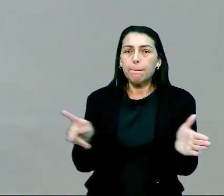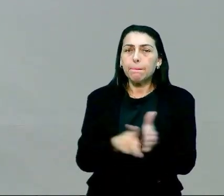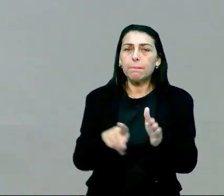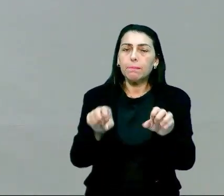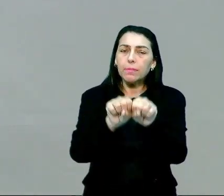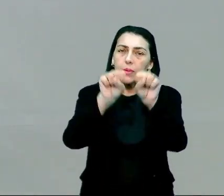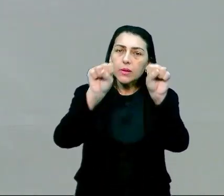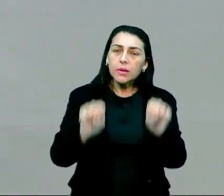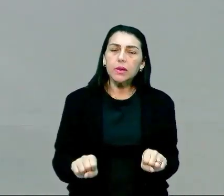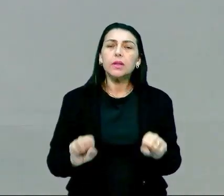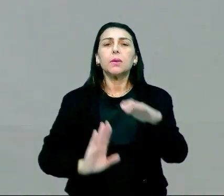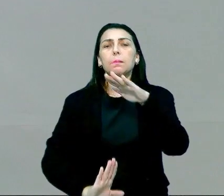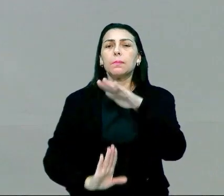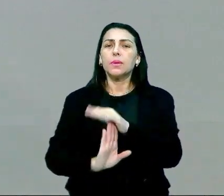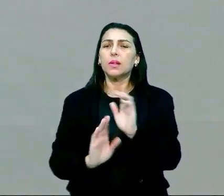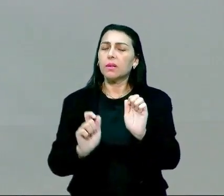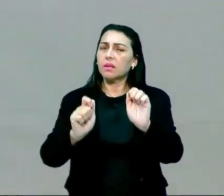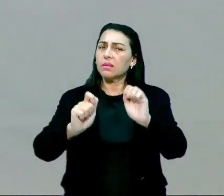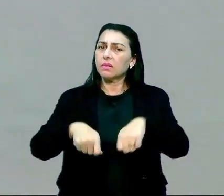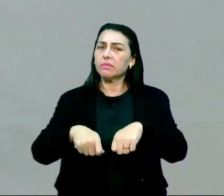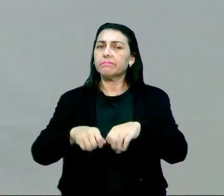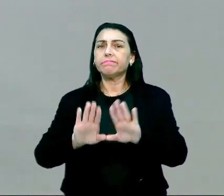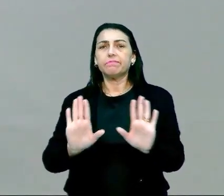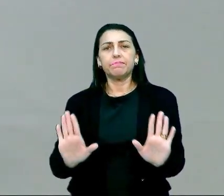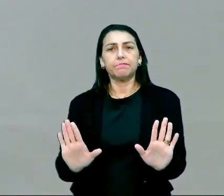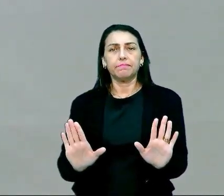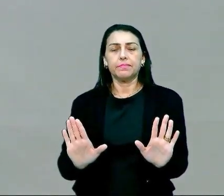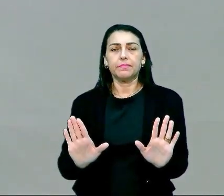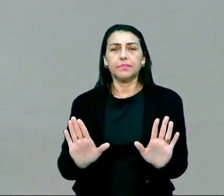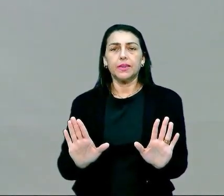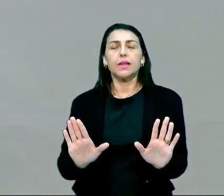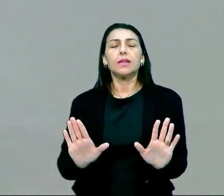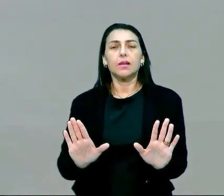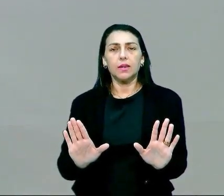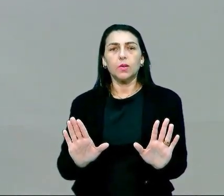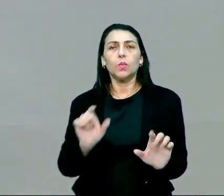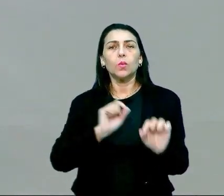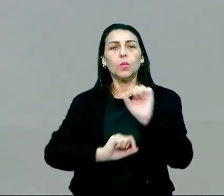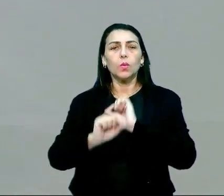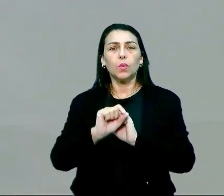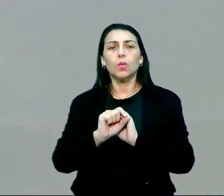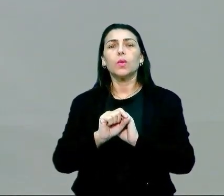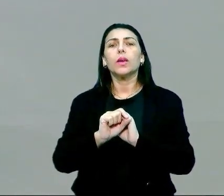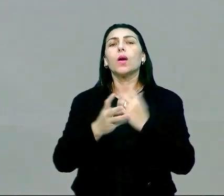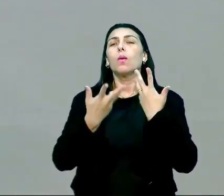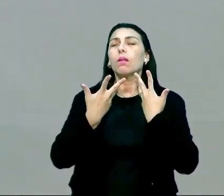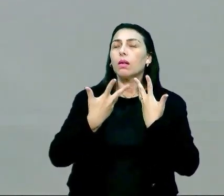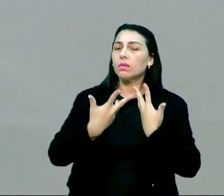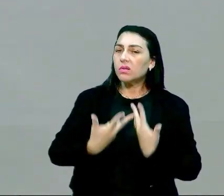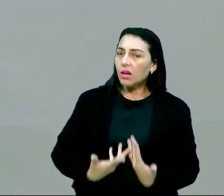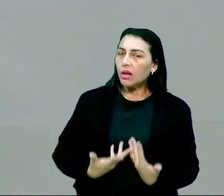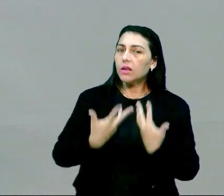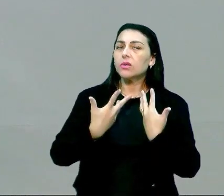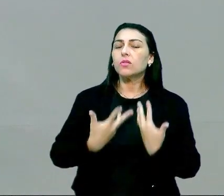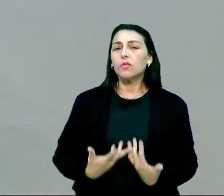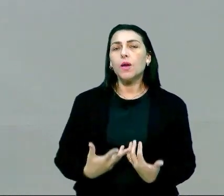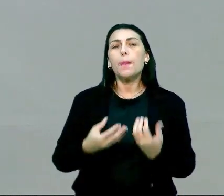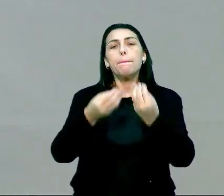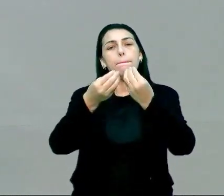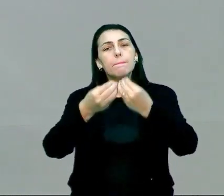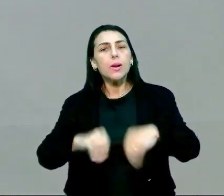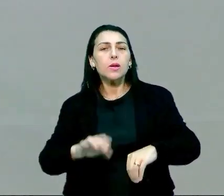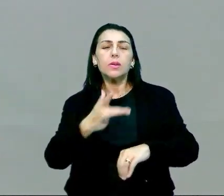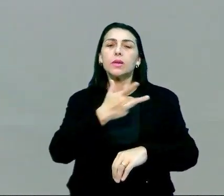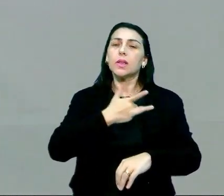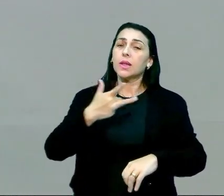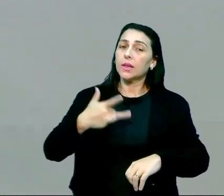sistema em que me limita, me incapacita. Isso tudo vai gerar um desgaste. Esse desgaste, vai afetar a saúde. Então,